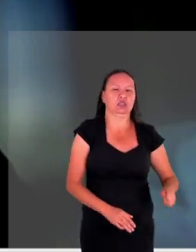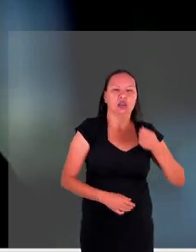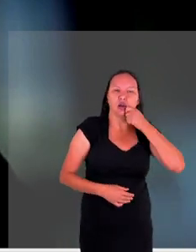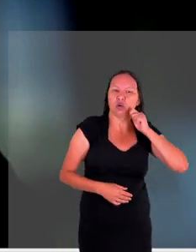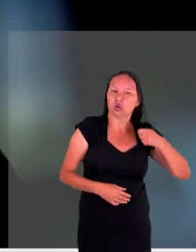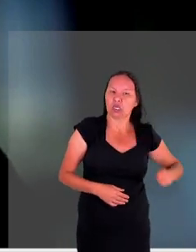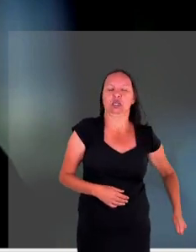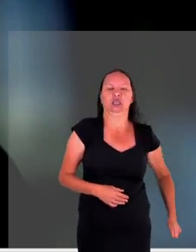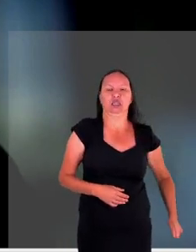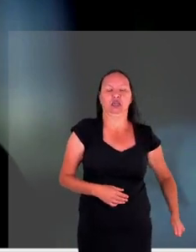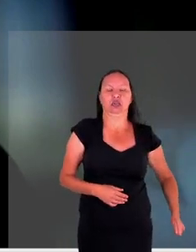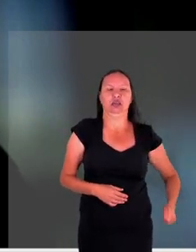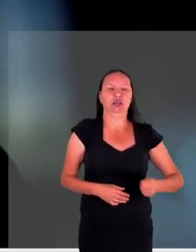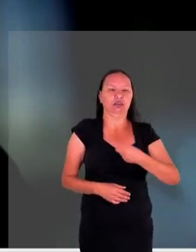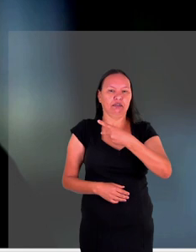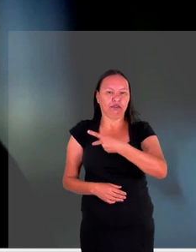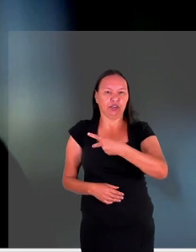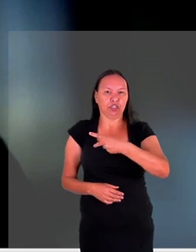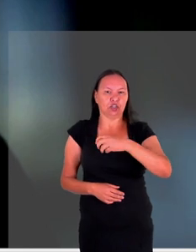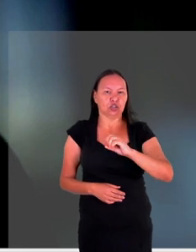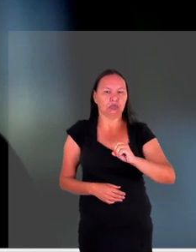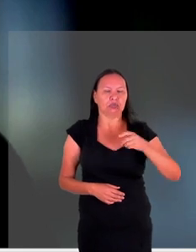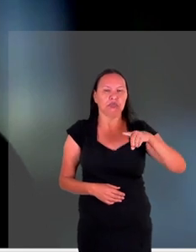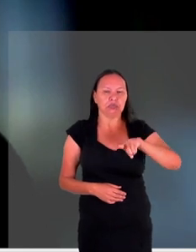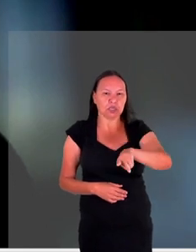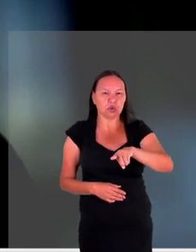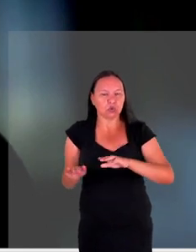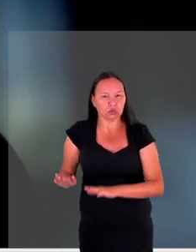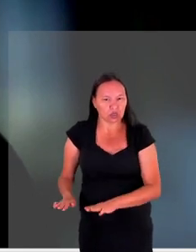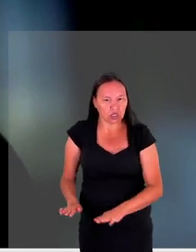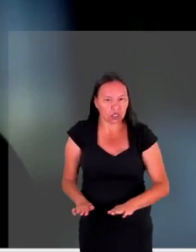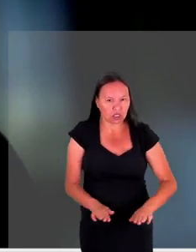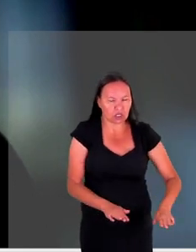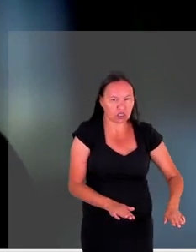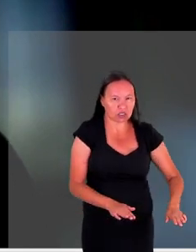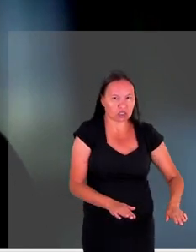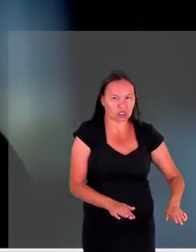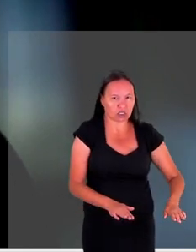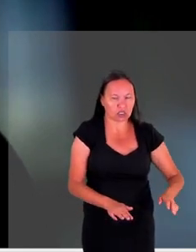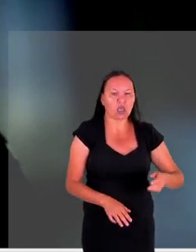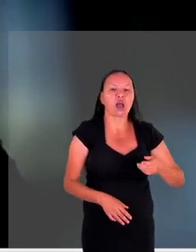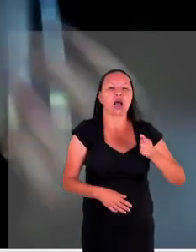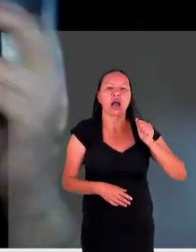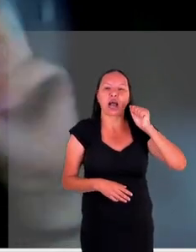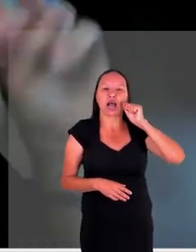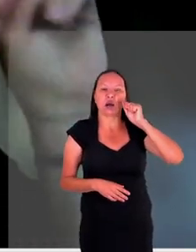aproximadamente 20 mil crianças a Rússia diz que